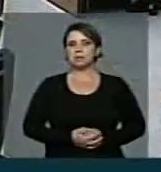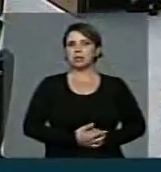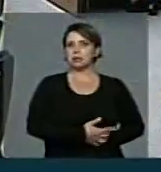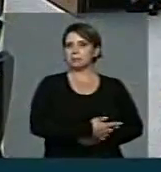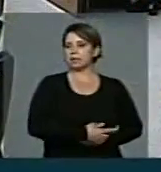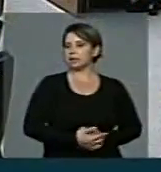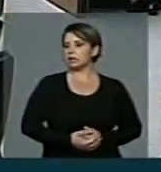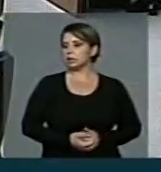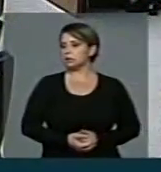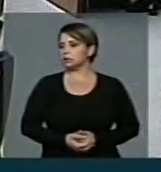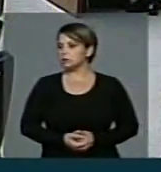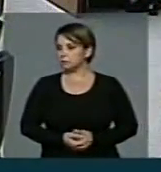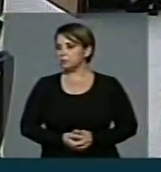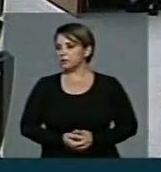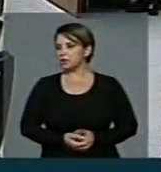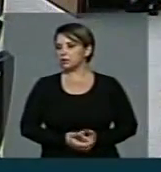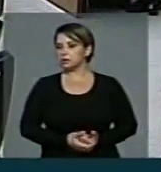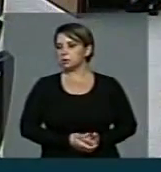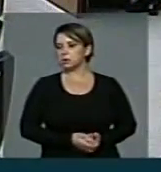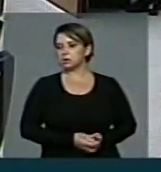O discurso foi meio grande.